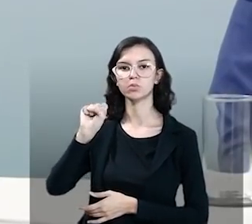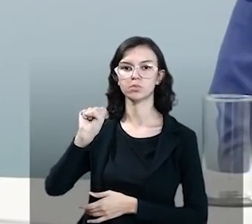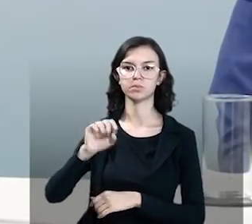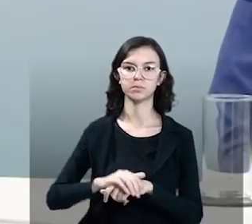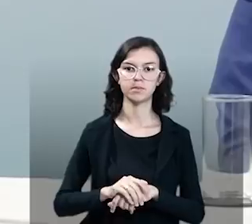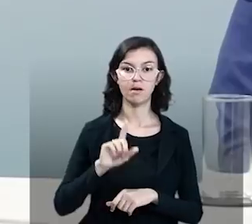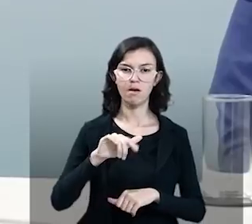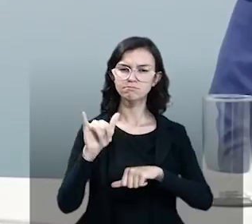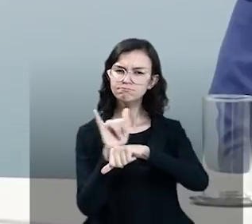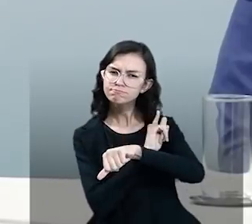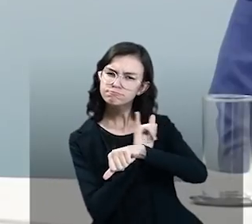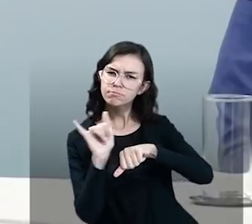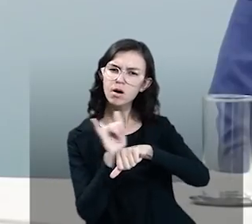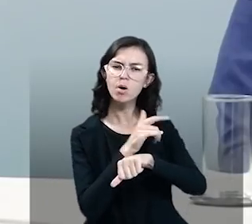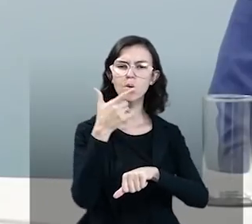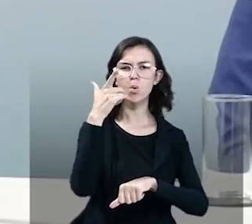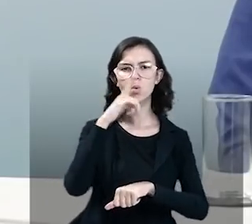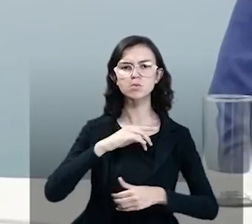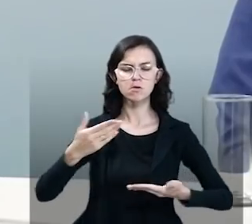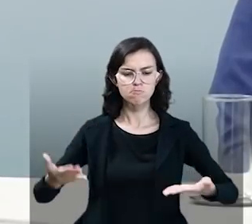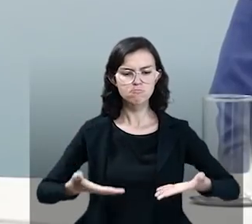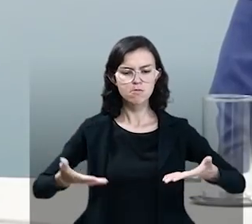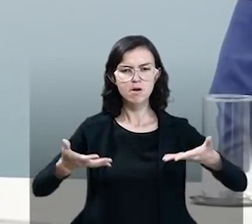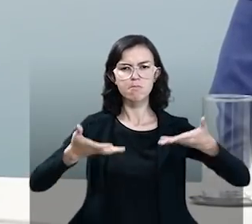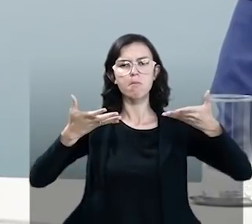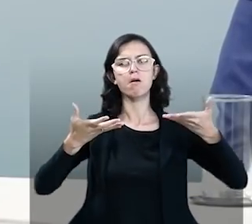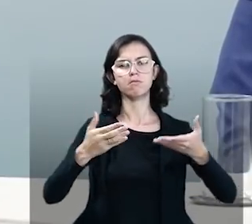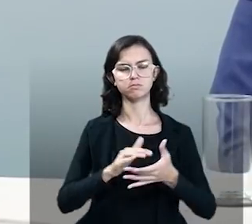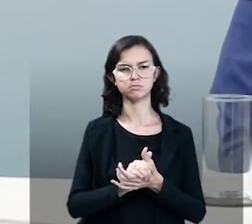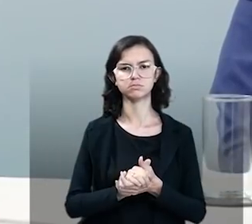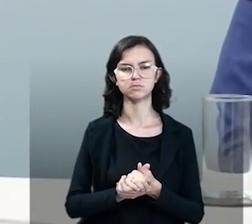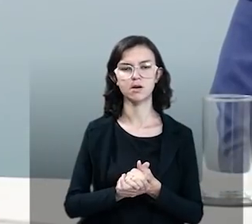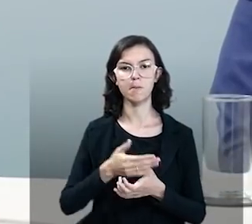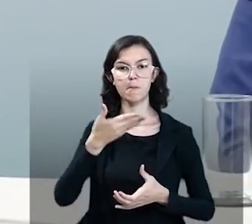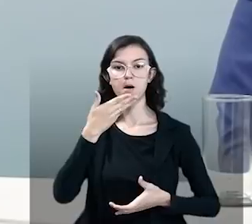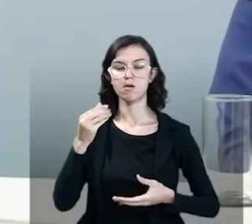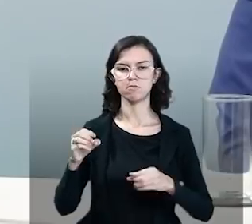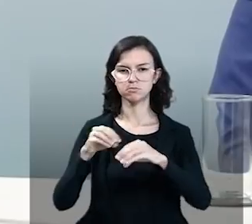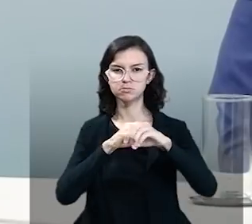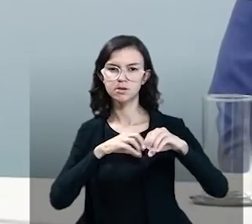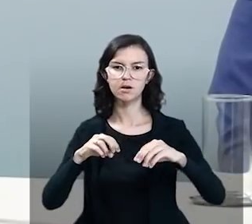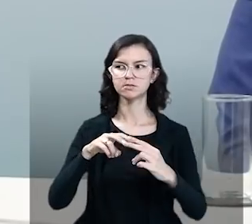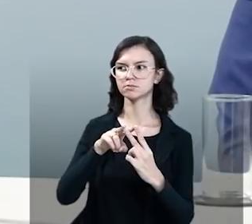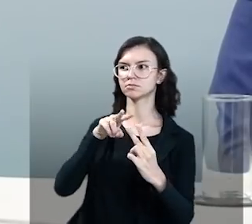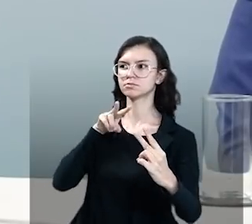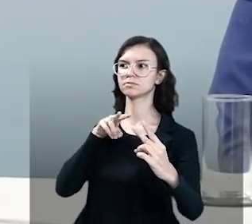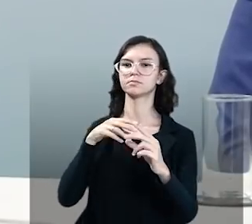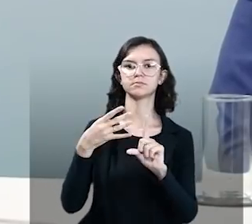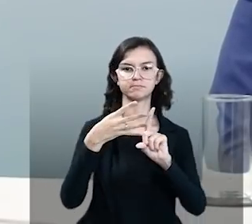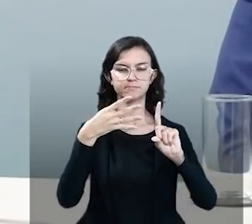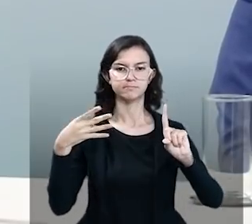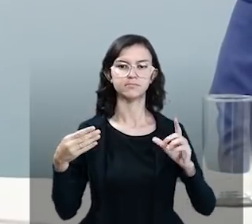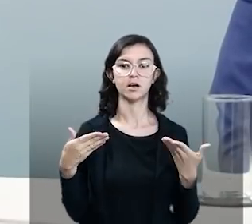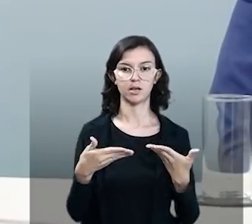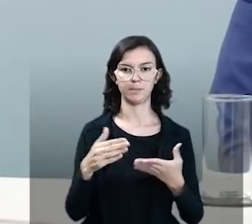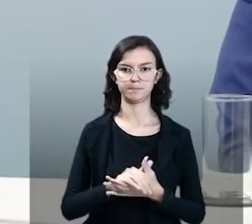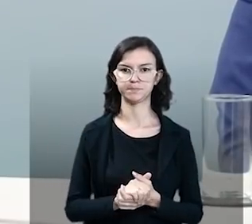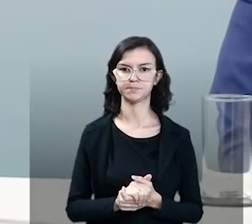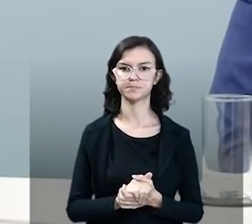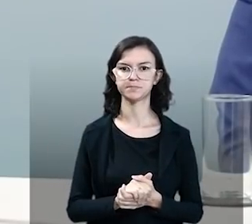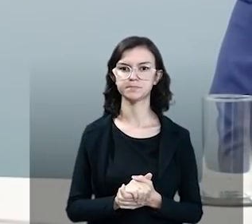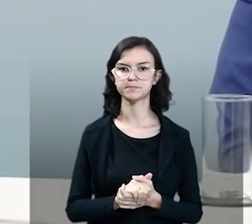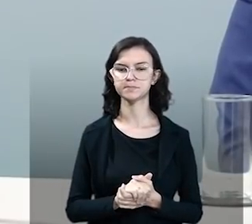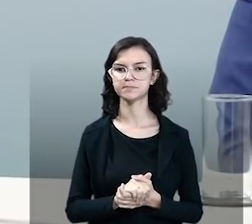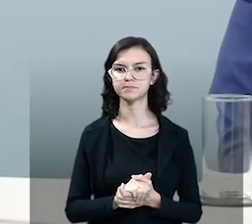ferramenta para potencializar esse ecossistema de inovação que a gente tanto preza e a gente tanto discute aqui internamente.